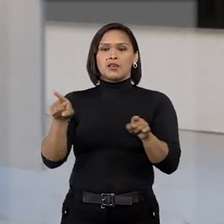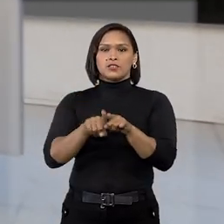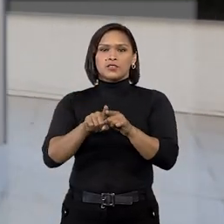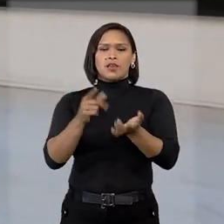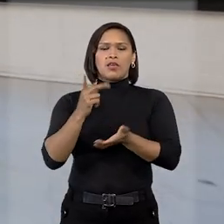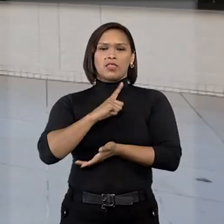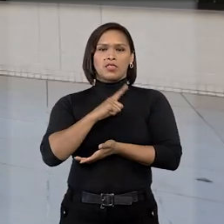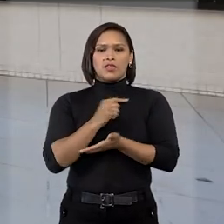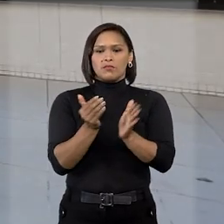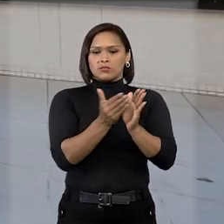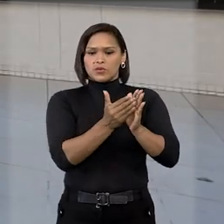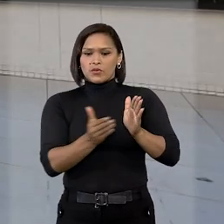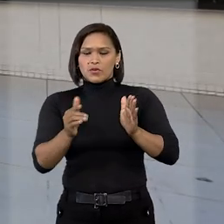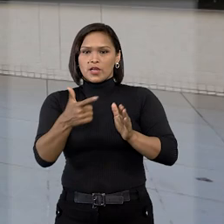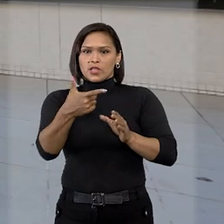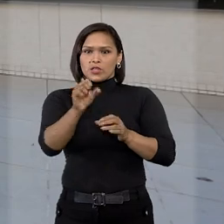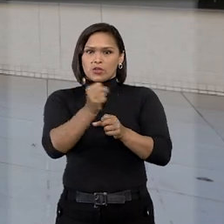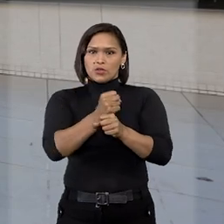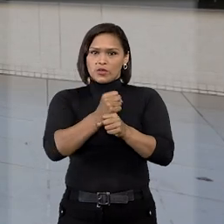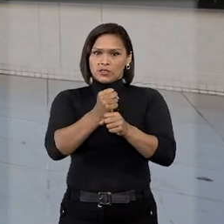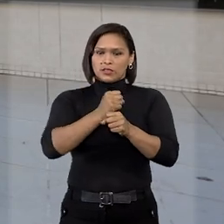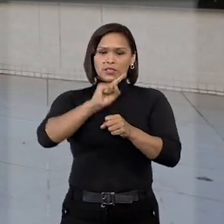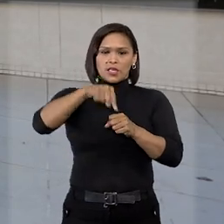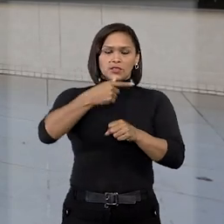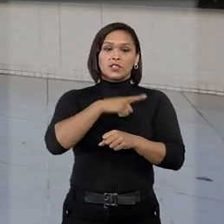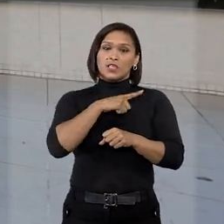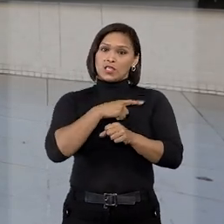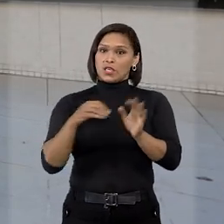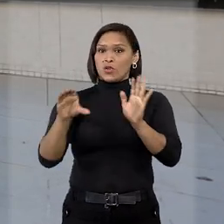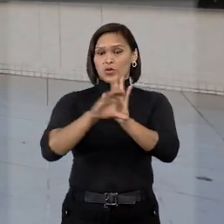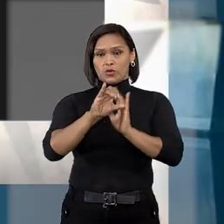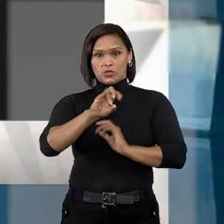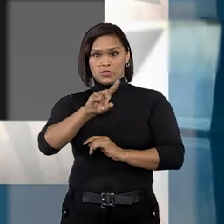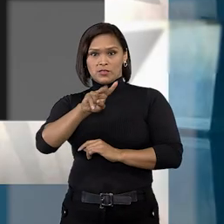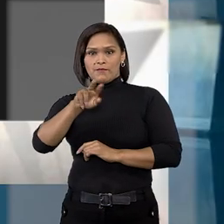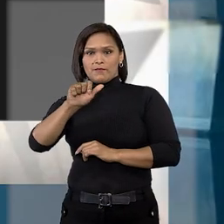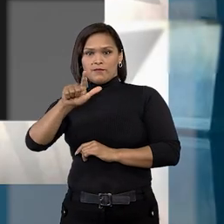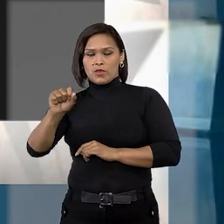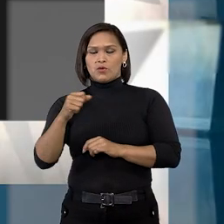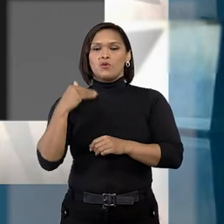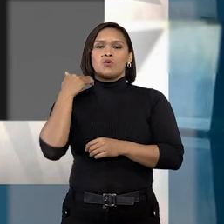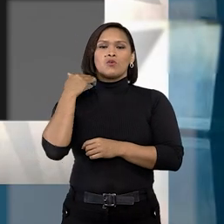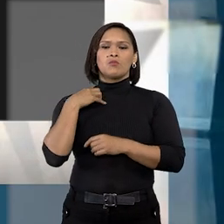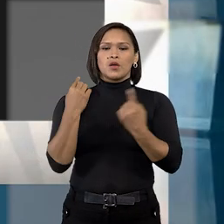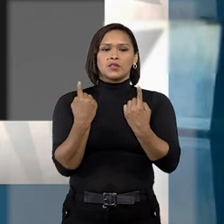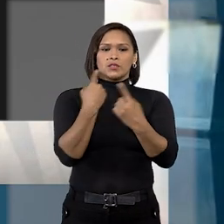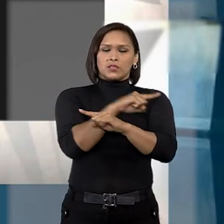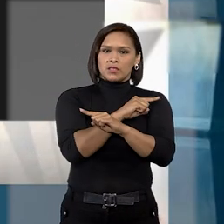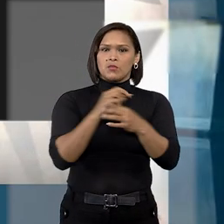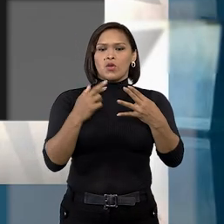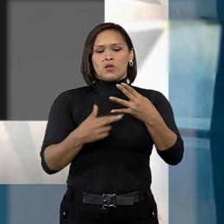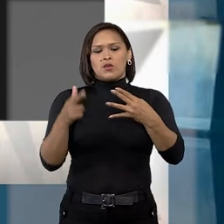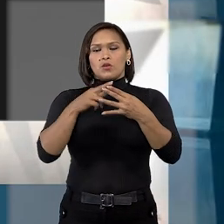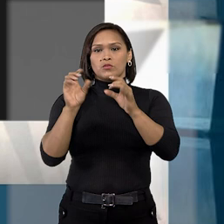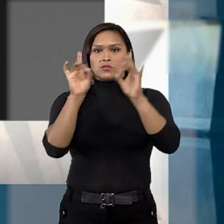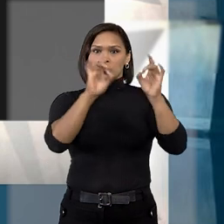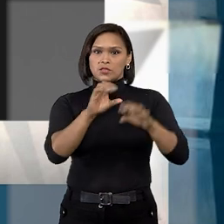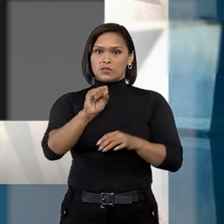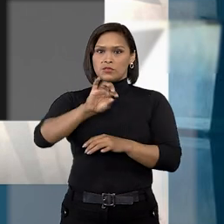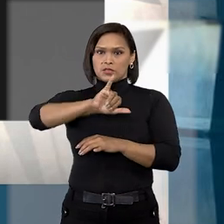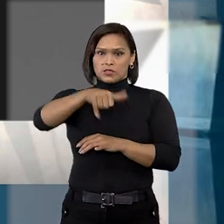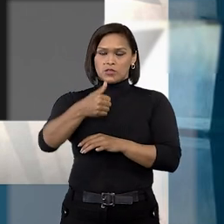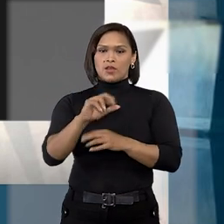transcorrido o prazo de dois anos previsto no Código Civil. O banco interpôs recurso especial no STJ.